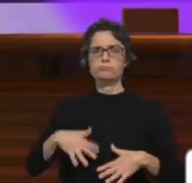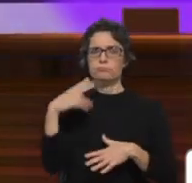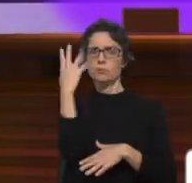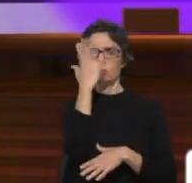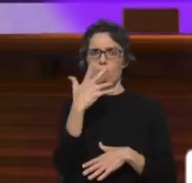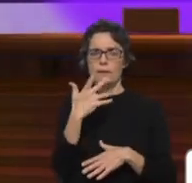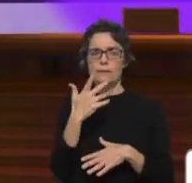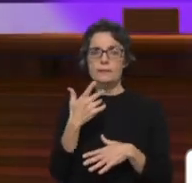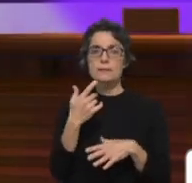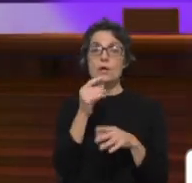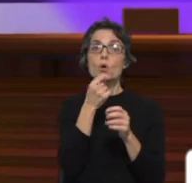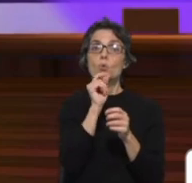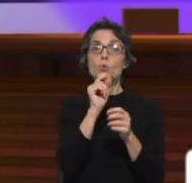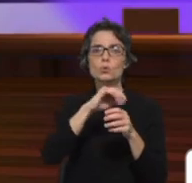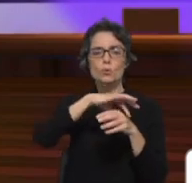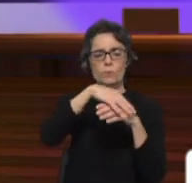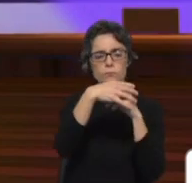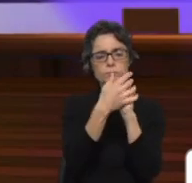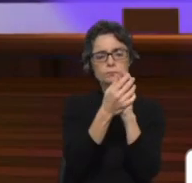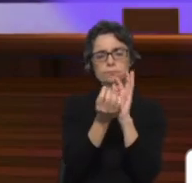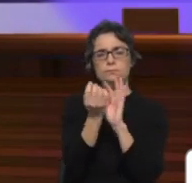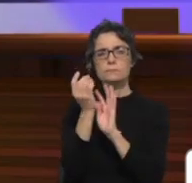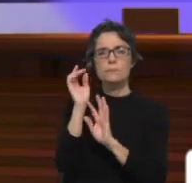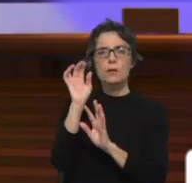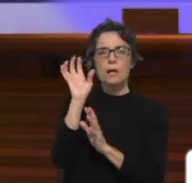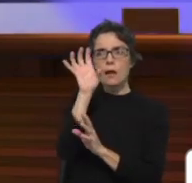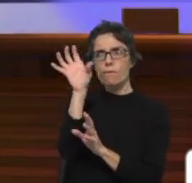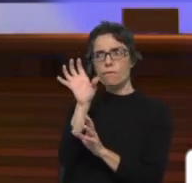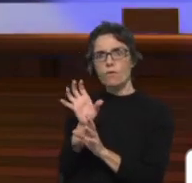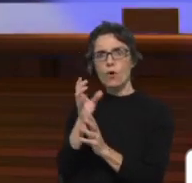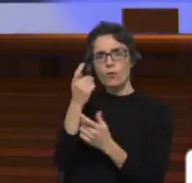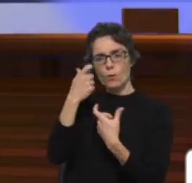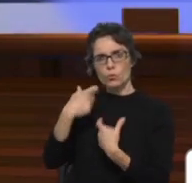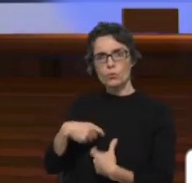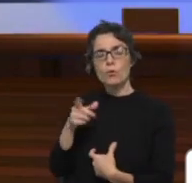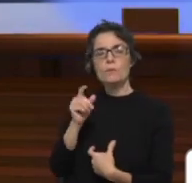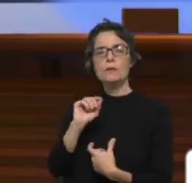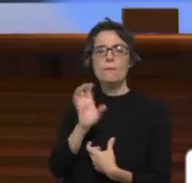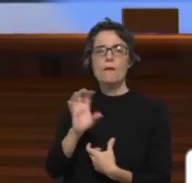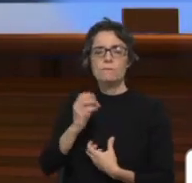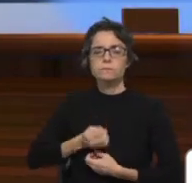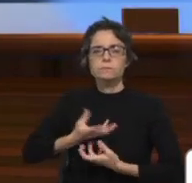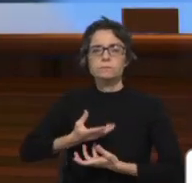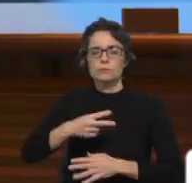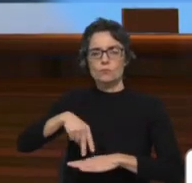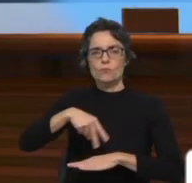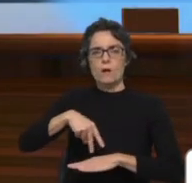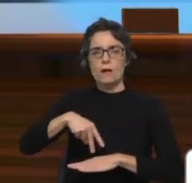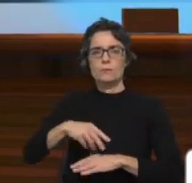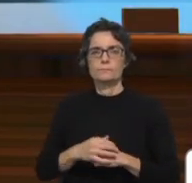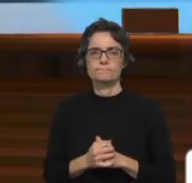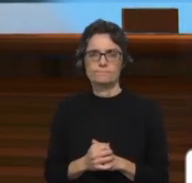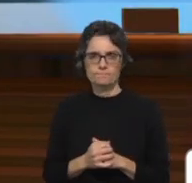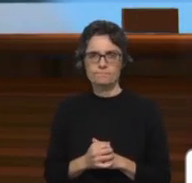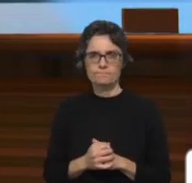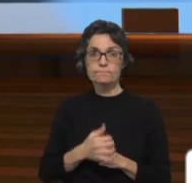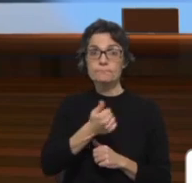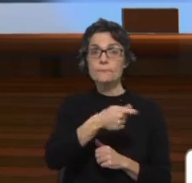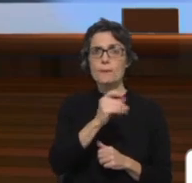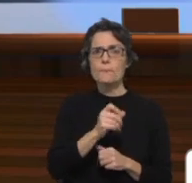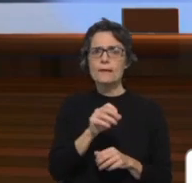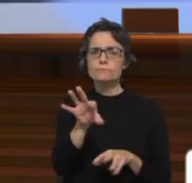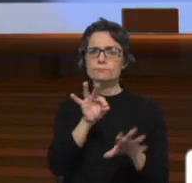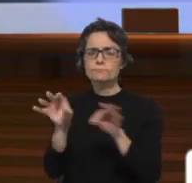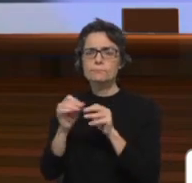nomes de cada movimento, todo o espectro de emoções humanas e como representá-las em palco. Bharata escolheu 100